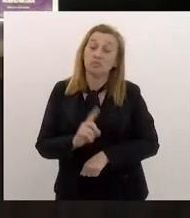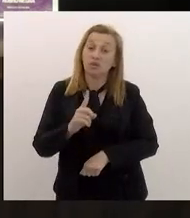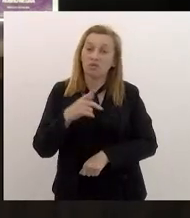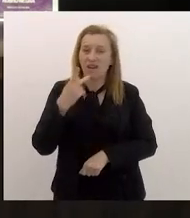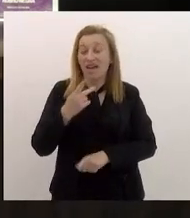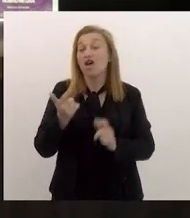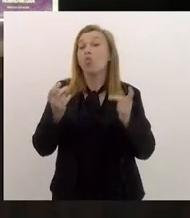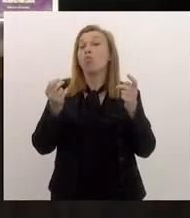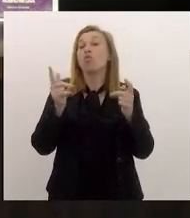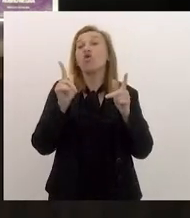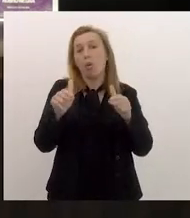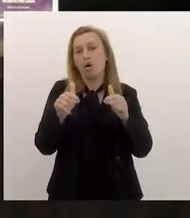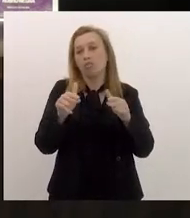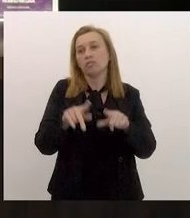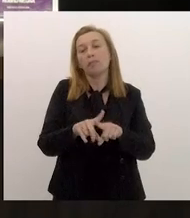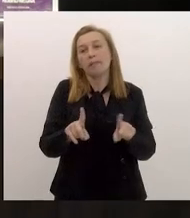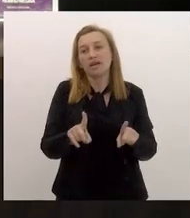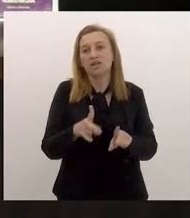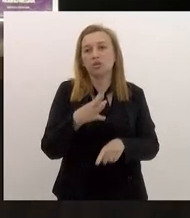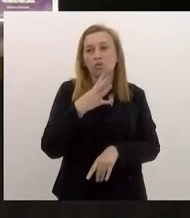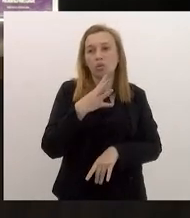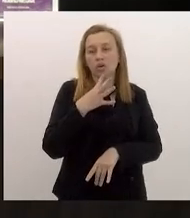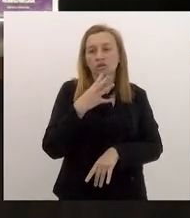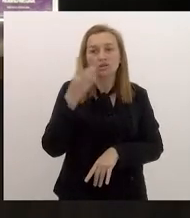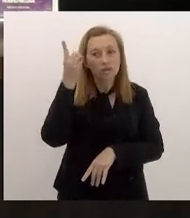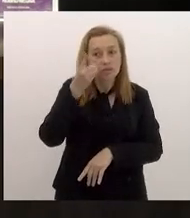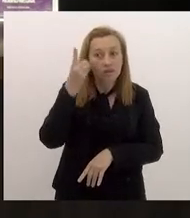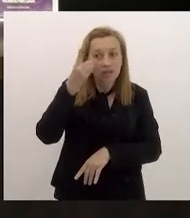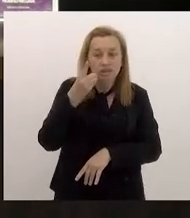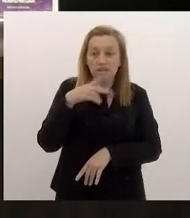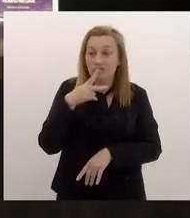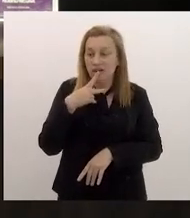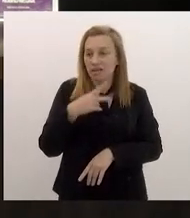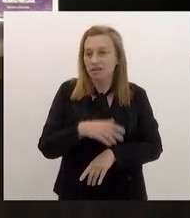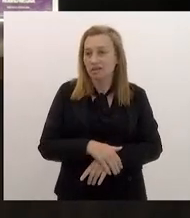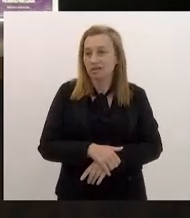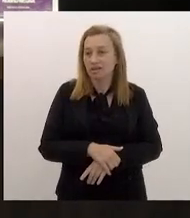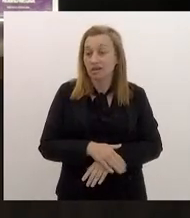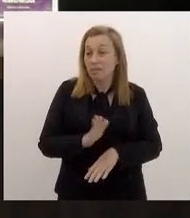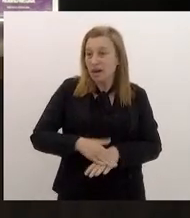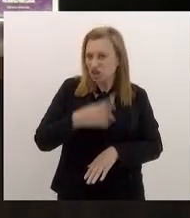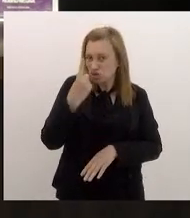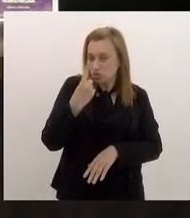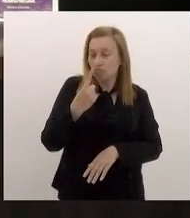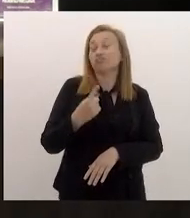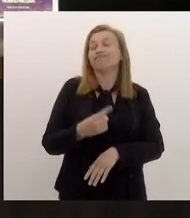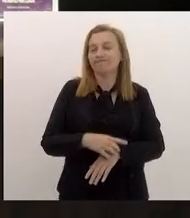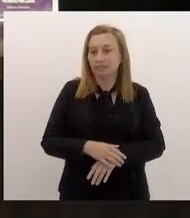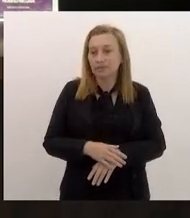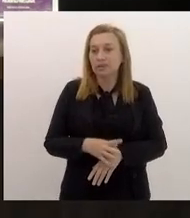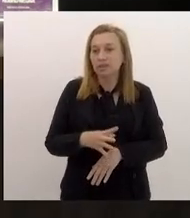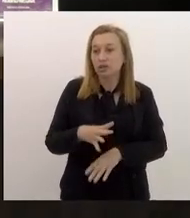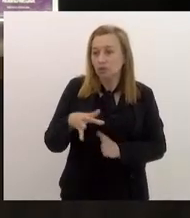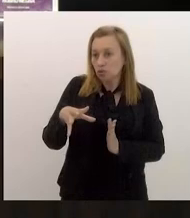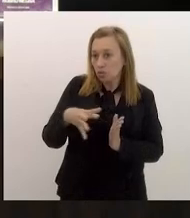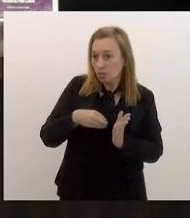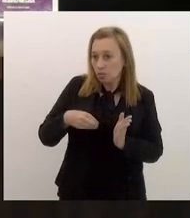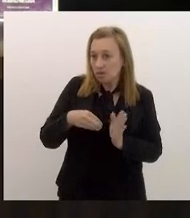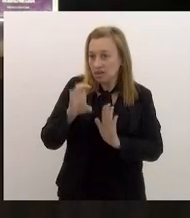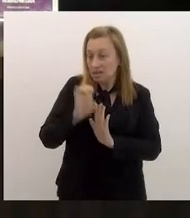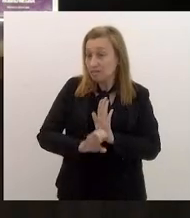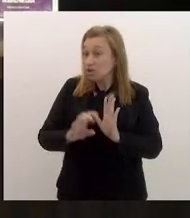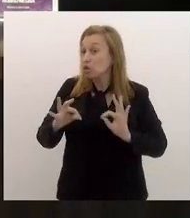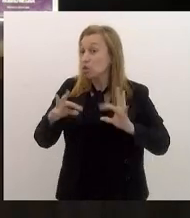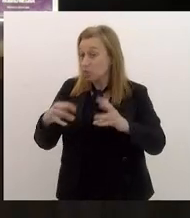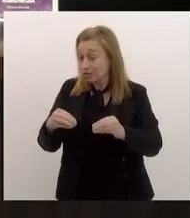idênticas. Eu conheço deputados que falam, mais de um, falou, estou copiando as suas emendas todas.